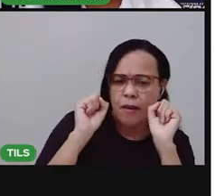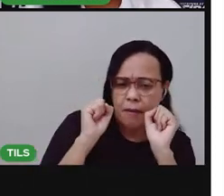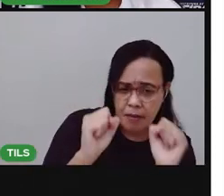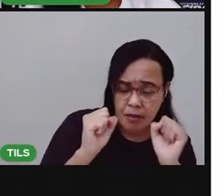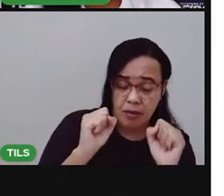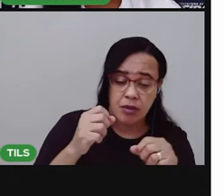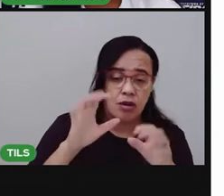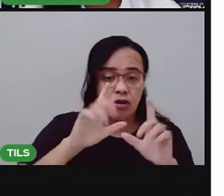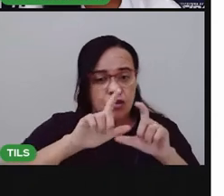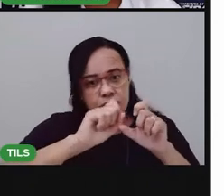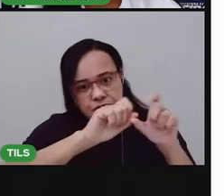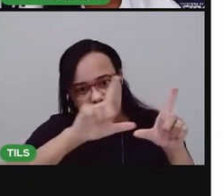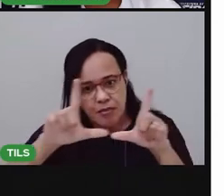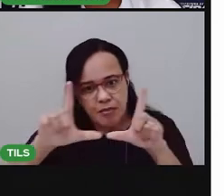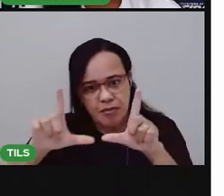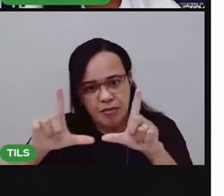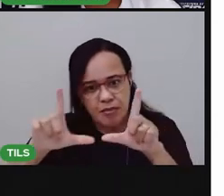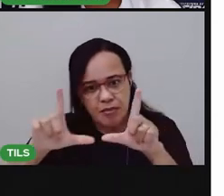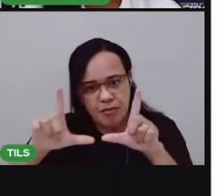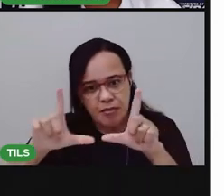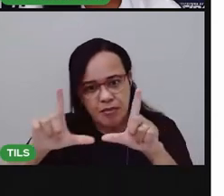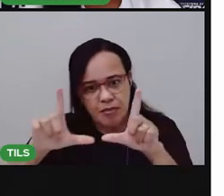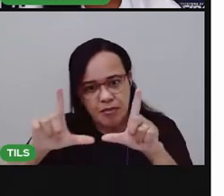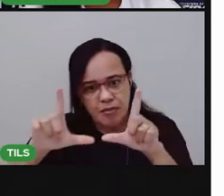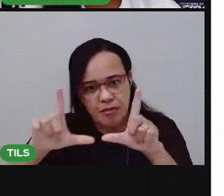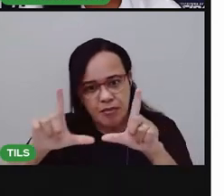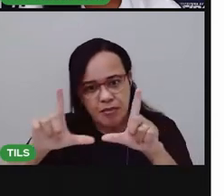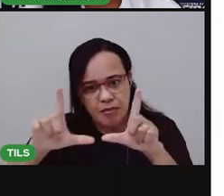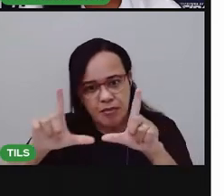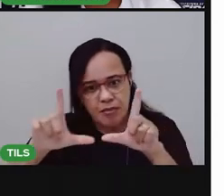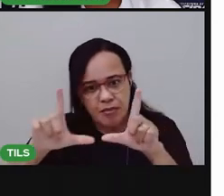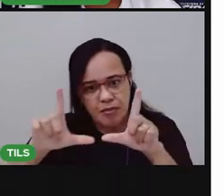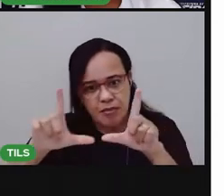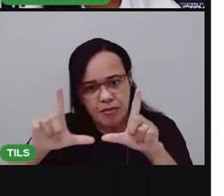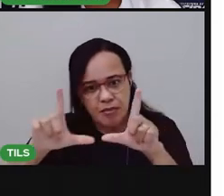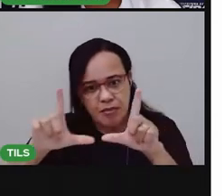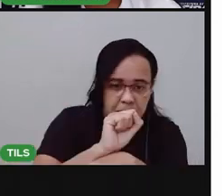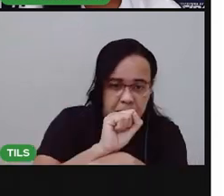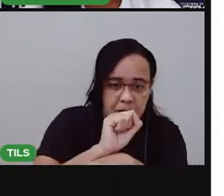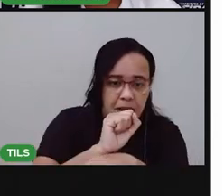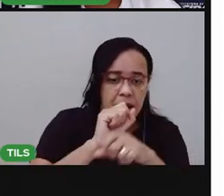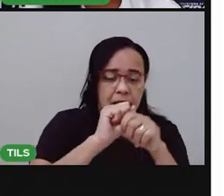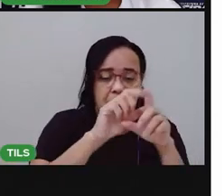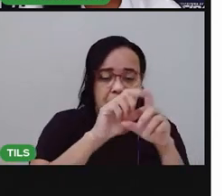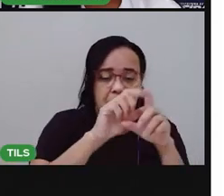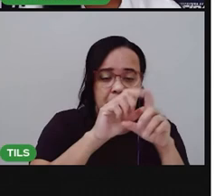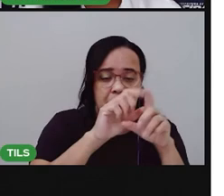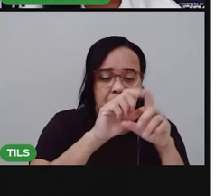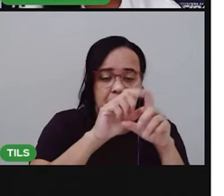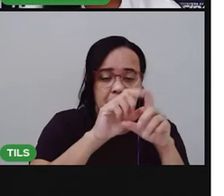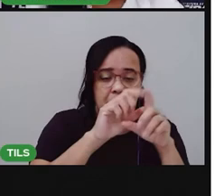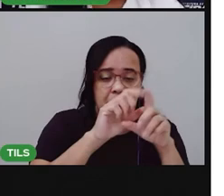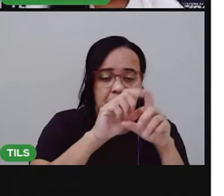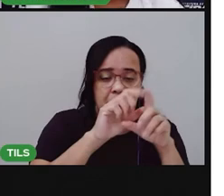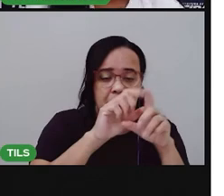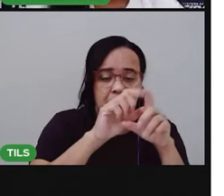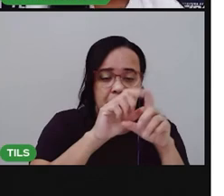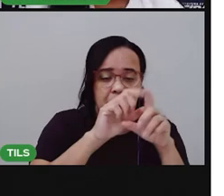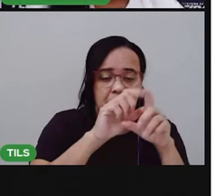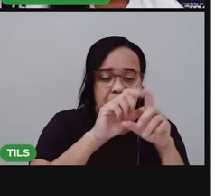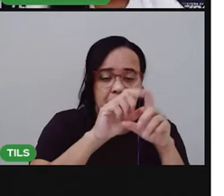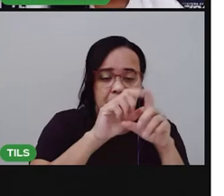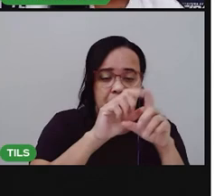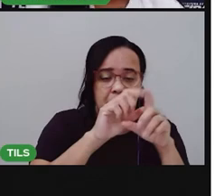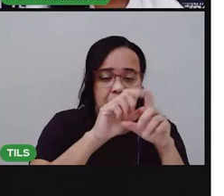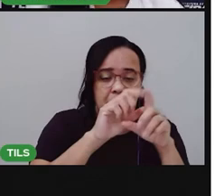volta para esse momento do vídeo. Pausa. Para a tela ficar ali, ó. Parada nessa apresentação. E aí você vai